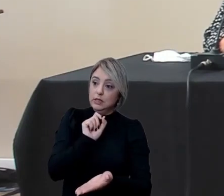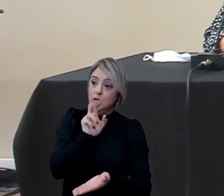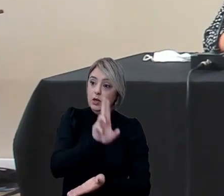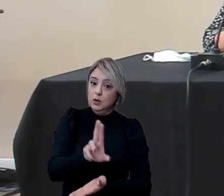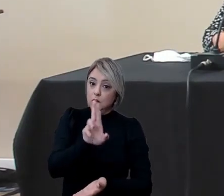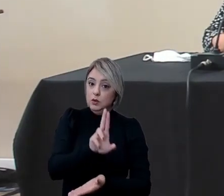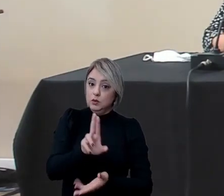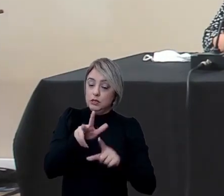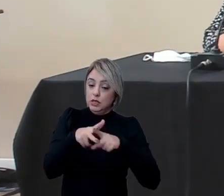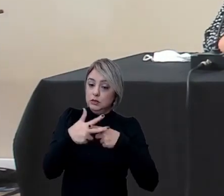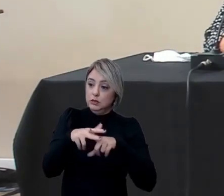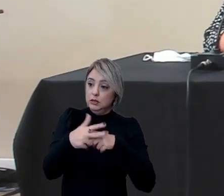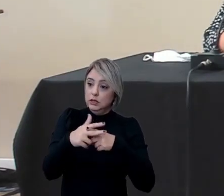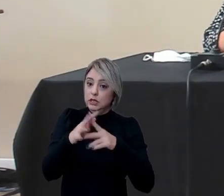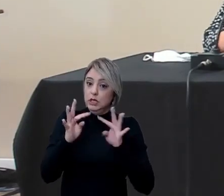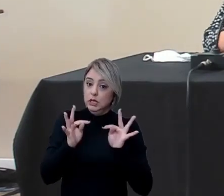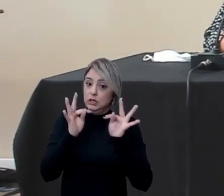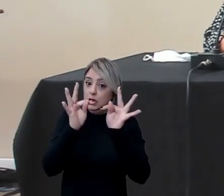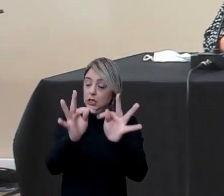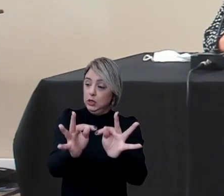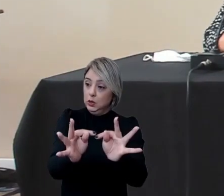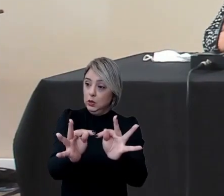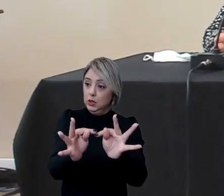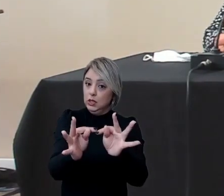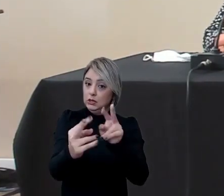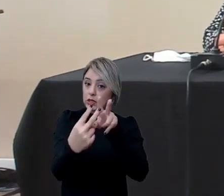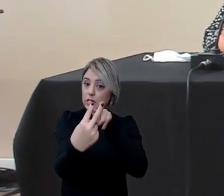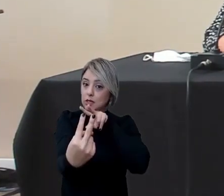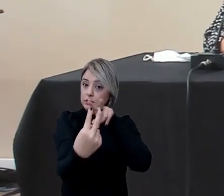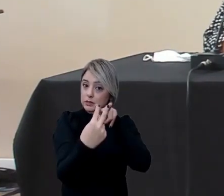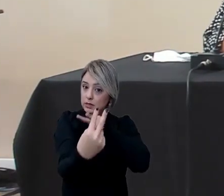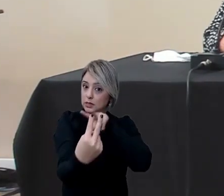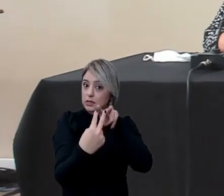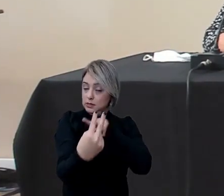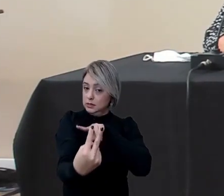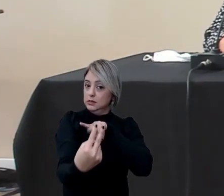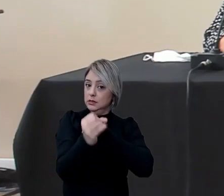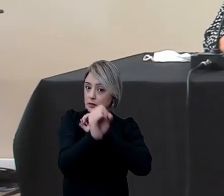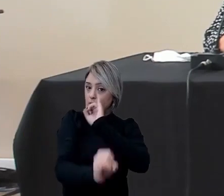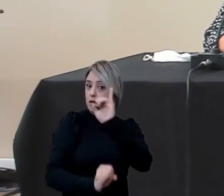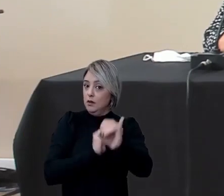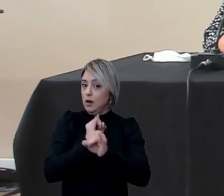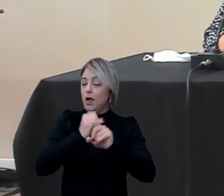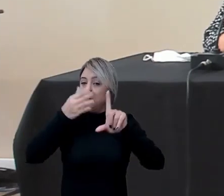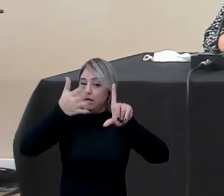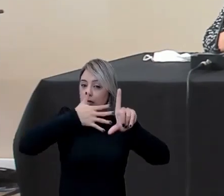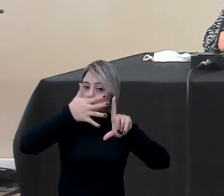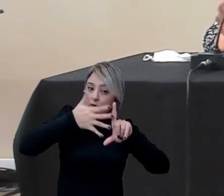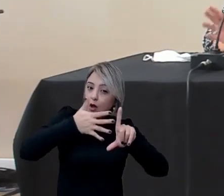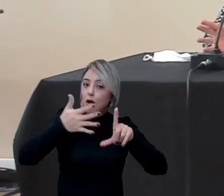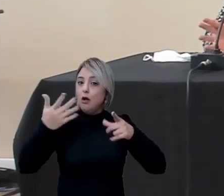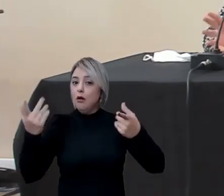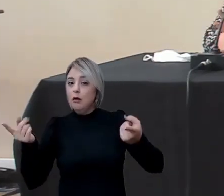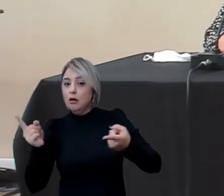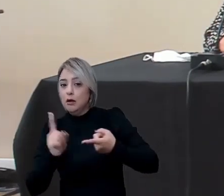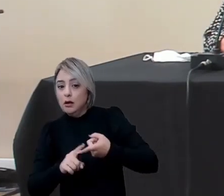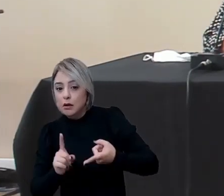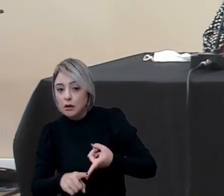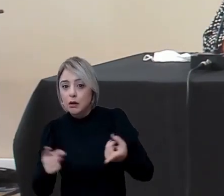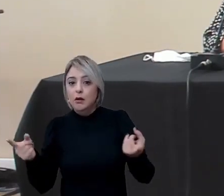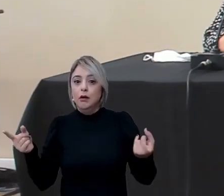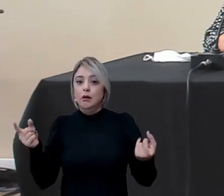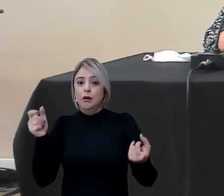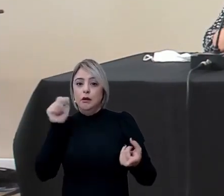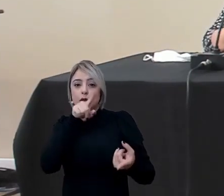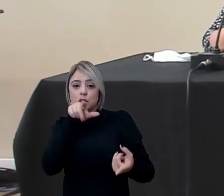ferramentas de tecnologia online as plataformas seja team seja